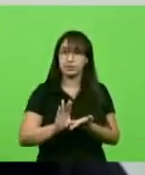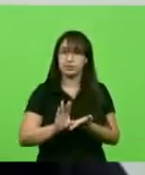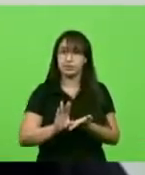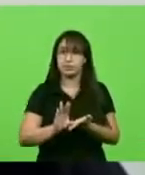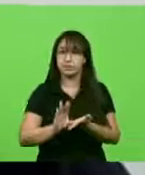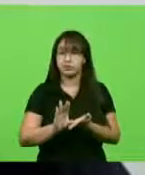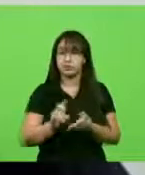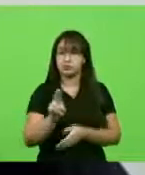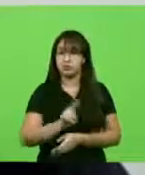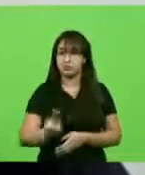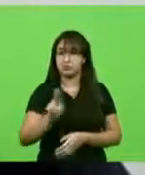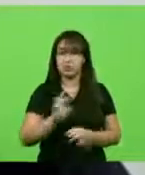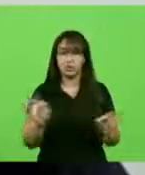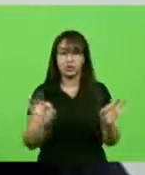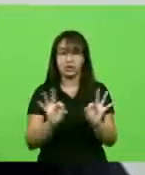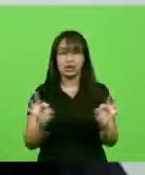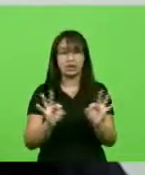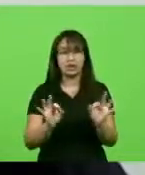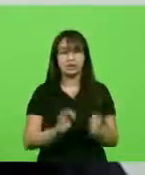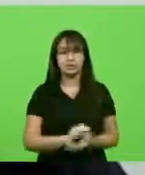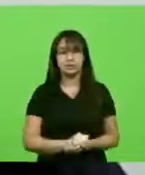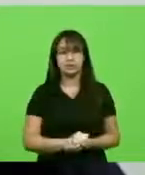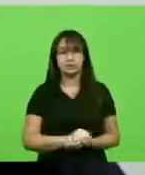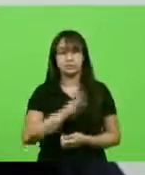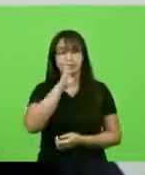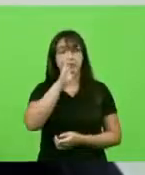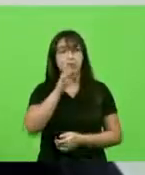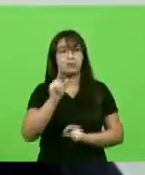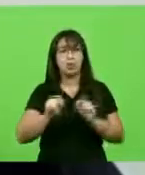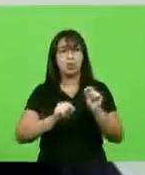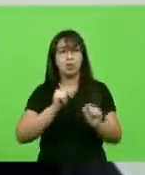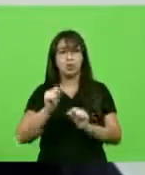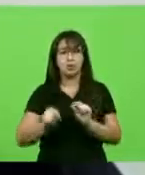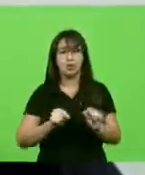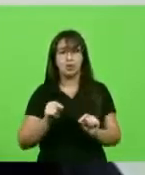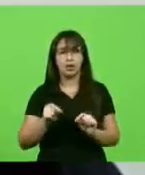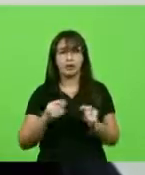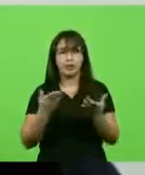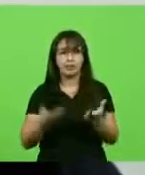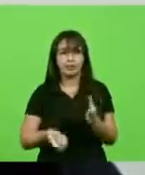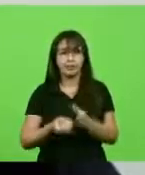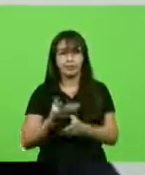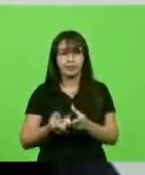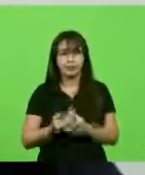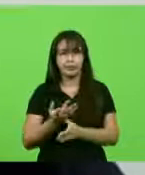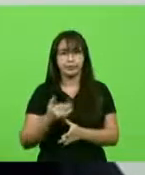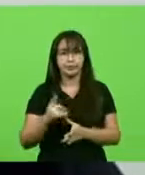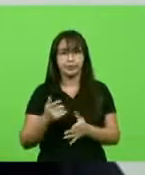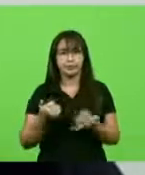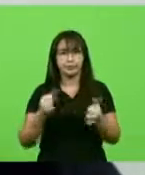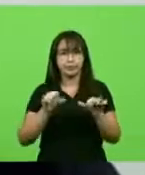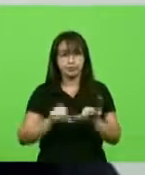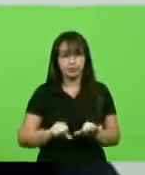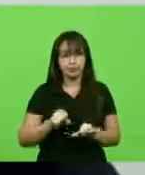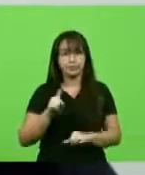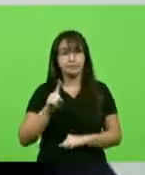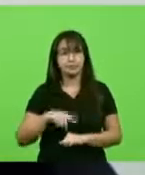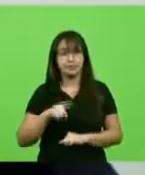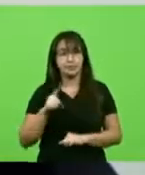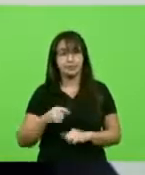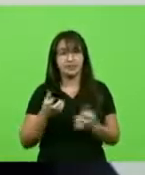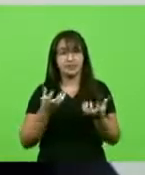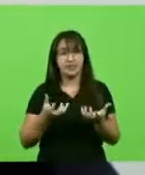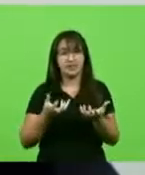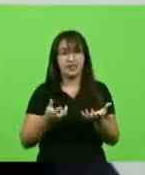não foi utilizado. Principal motivo alegado pelos produtores para o fracasso do PAA é a exigência da